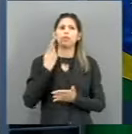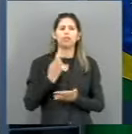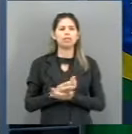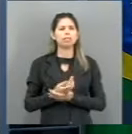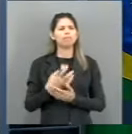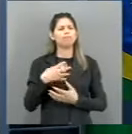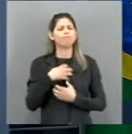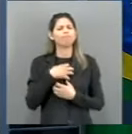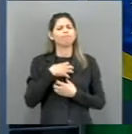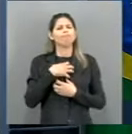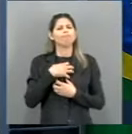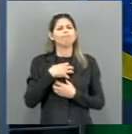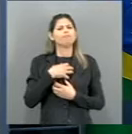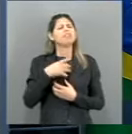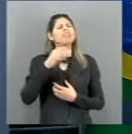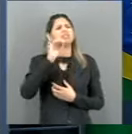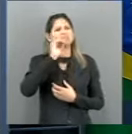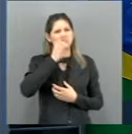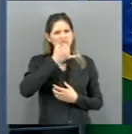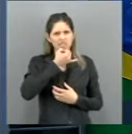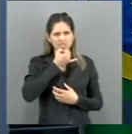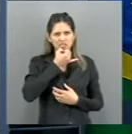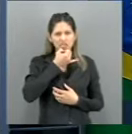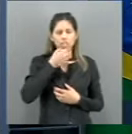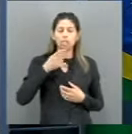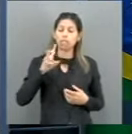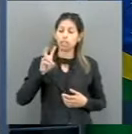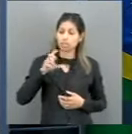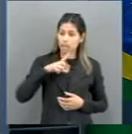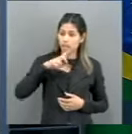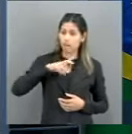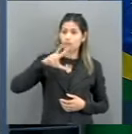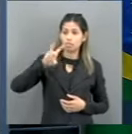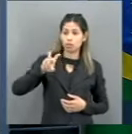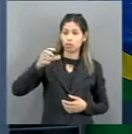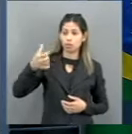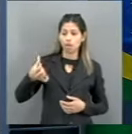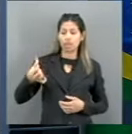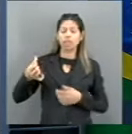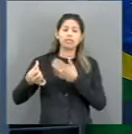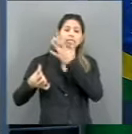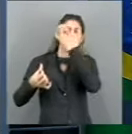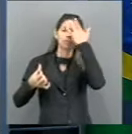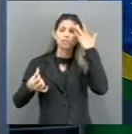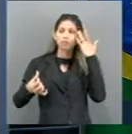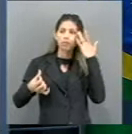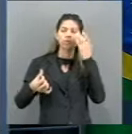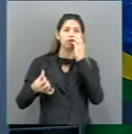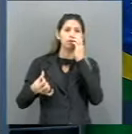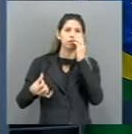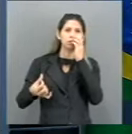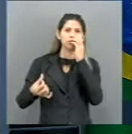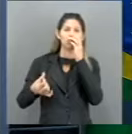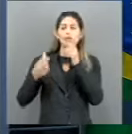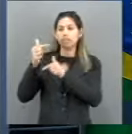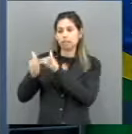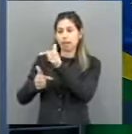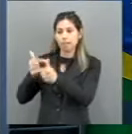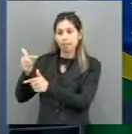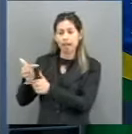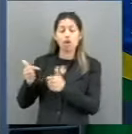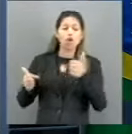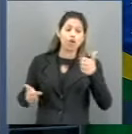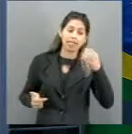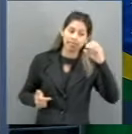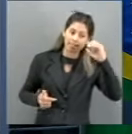Ah, desses 56, senhor presidente, uruguaiana, resgatado, 10 eram menores de idade. Mais